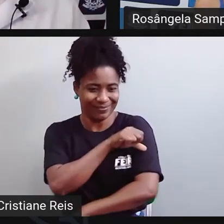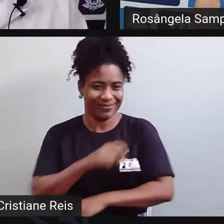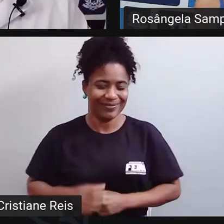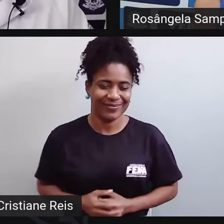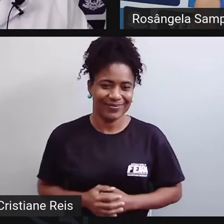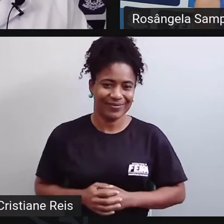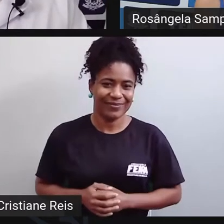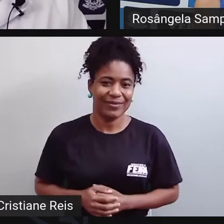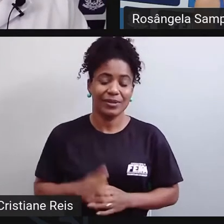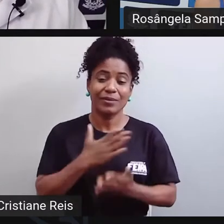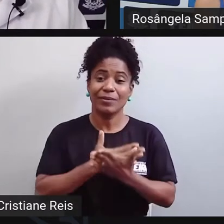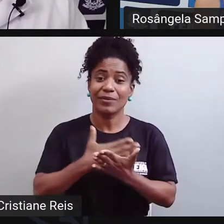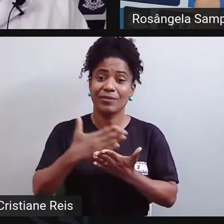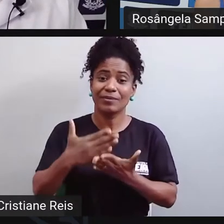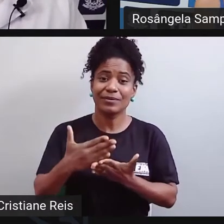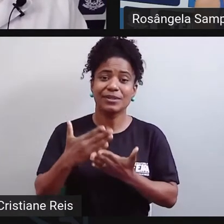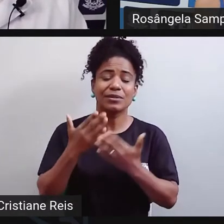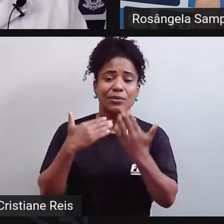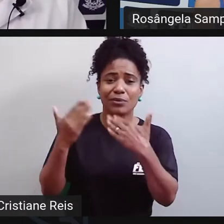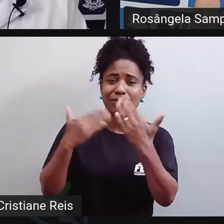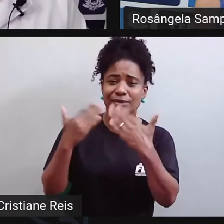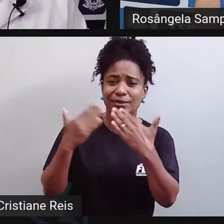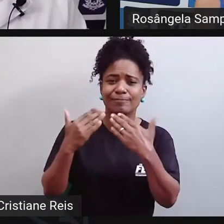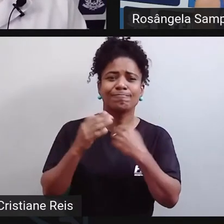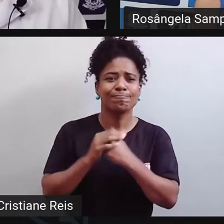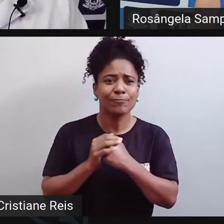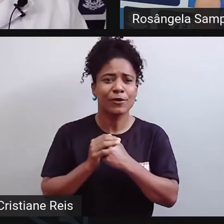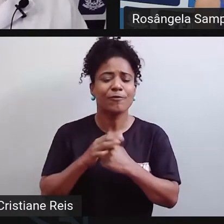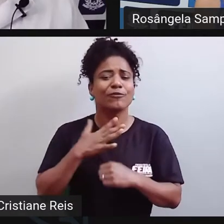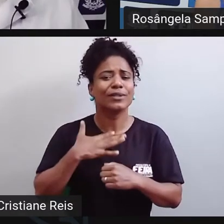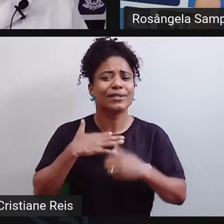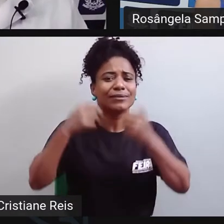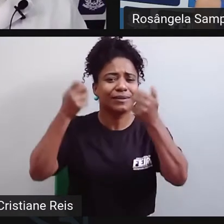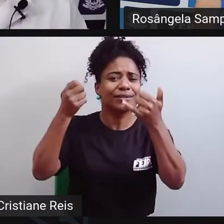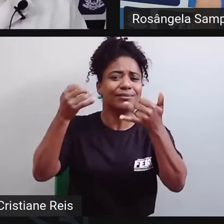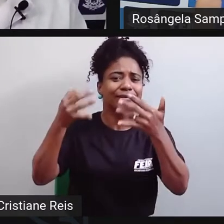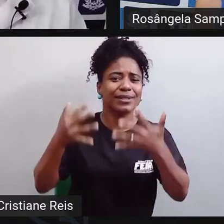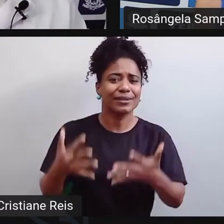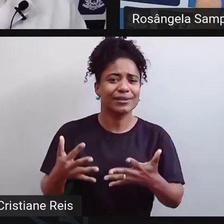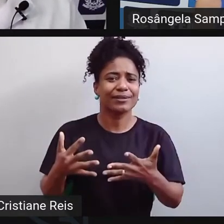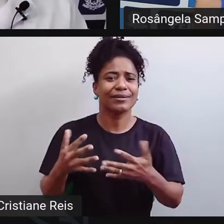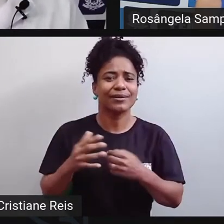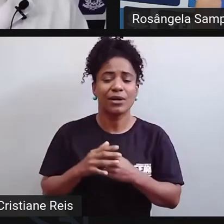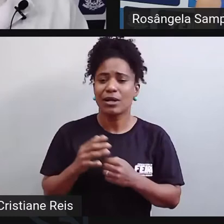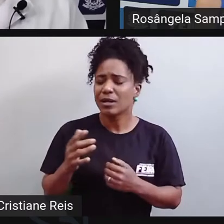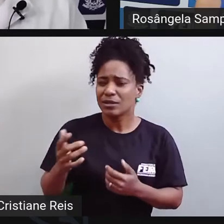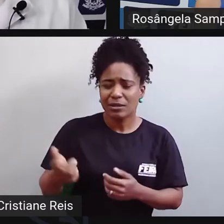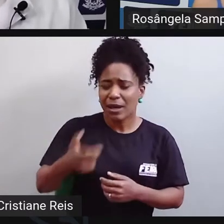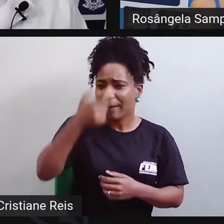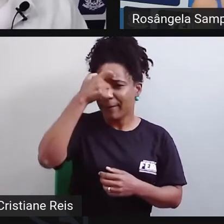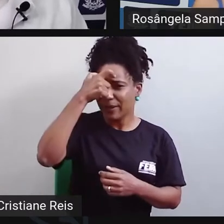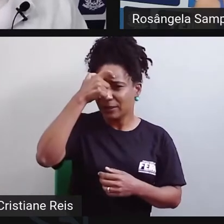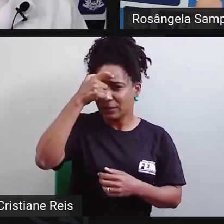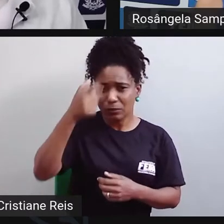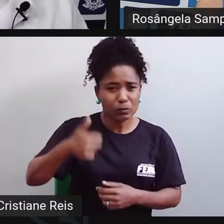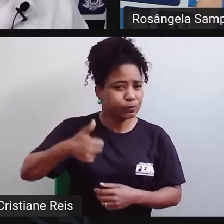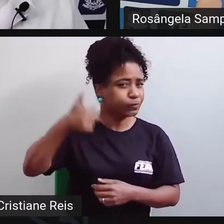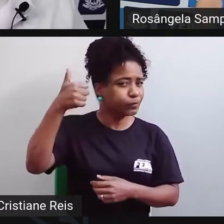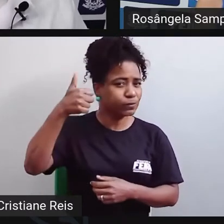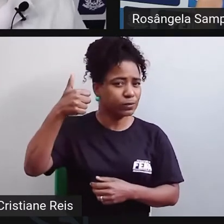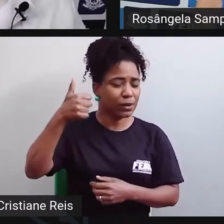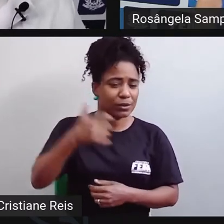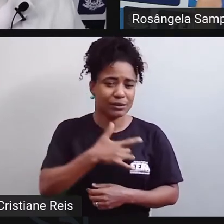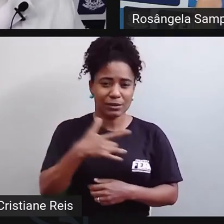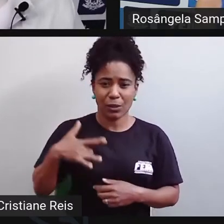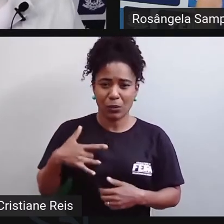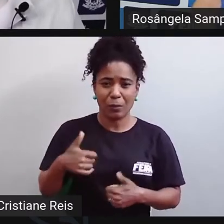nossa conversa, eu queria que você definisse pra eles o que é saúde mental. Bom, antes de definir